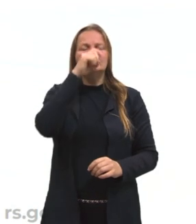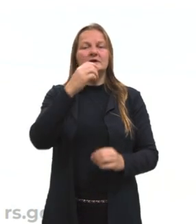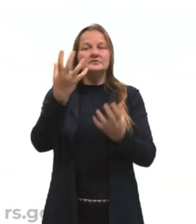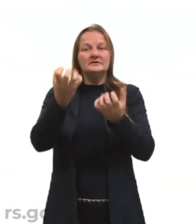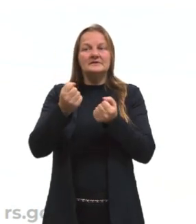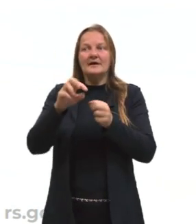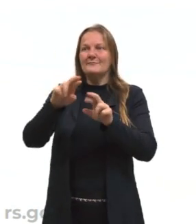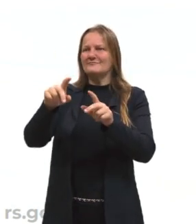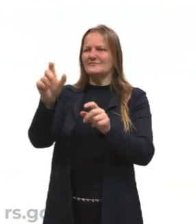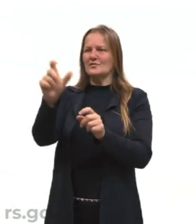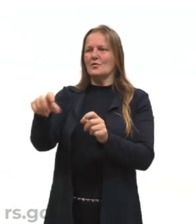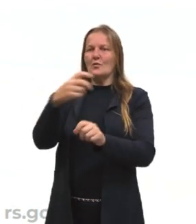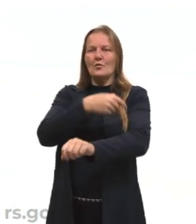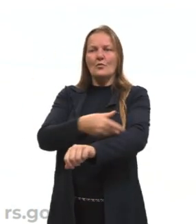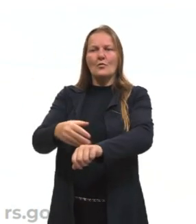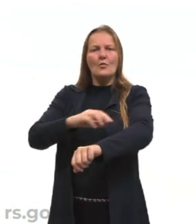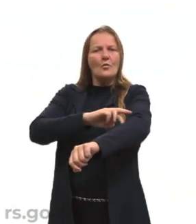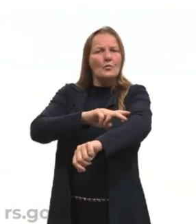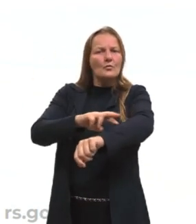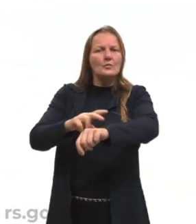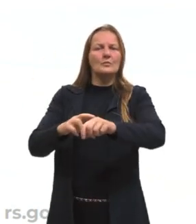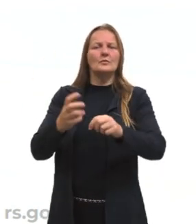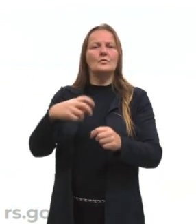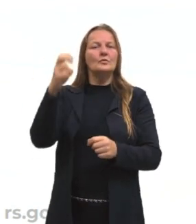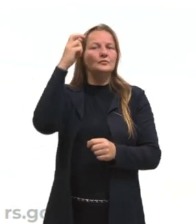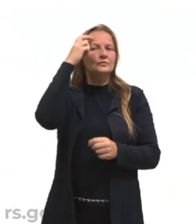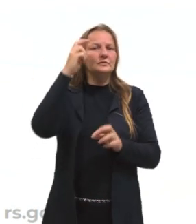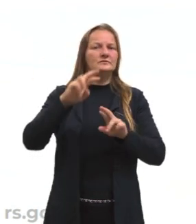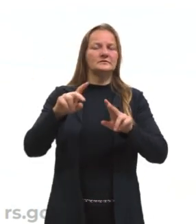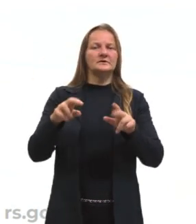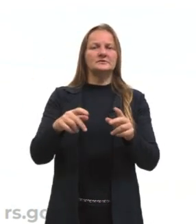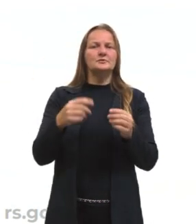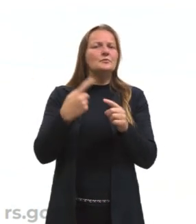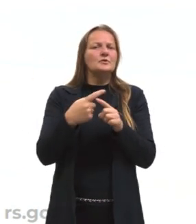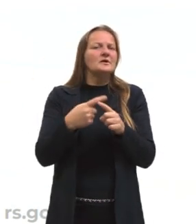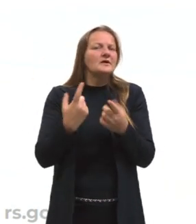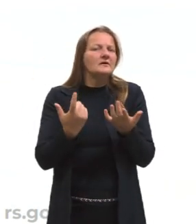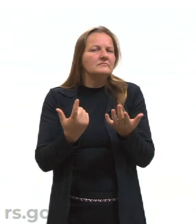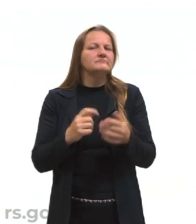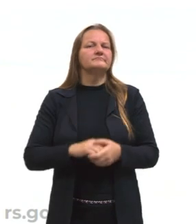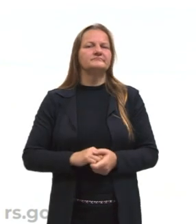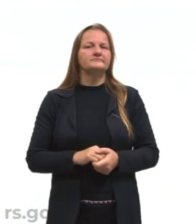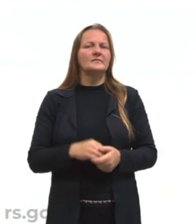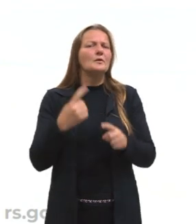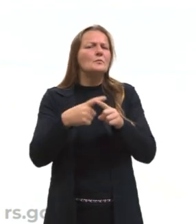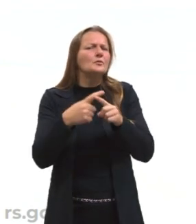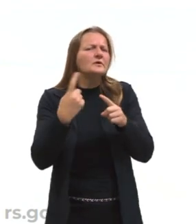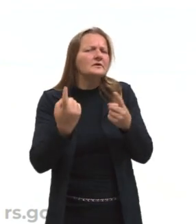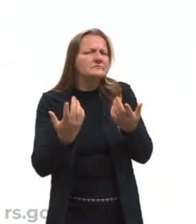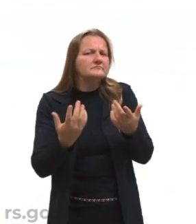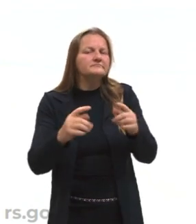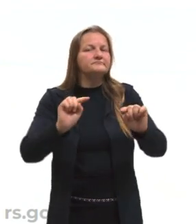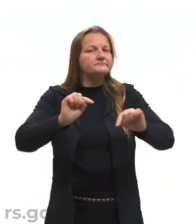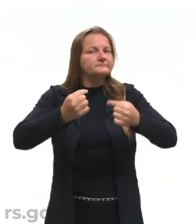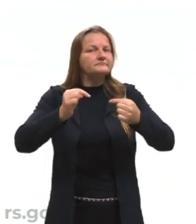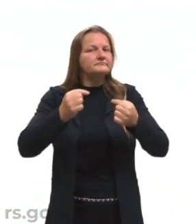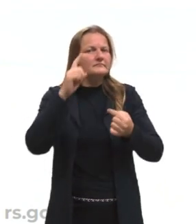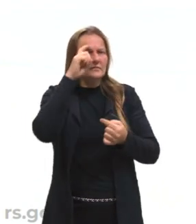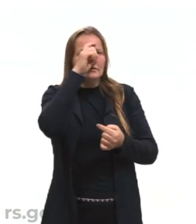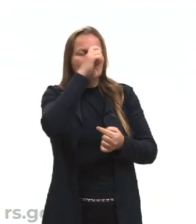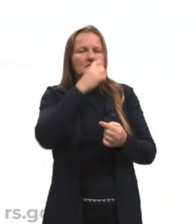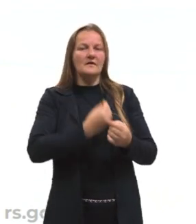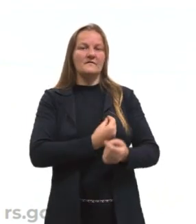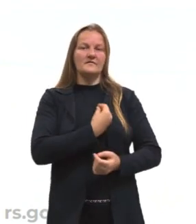aceitar o diferente, seja racial, cultural, né? O que dificulta, o que dificulta a